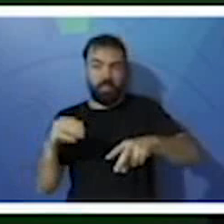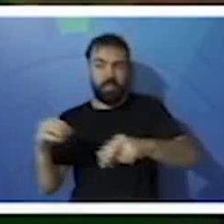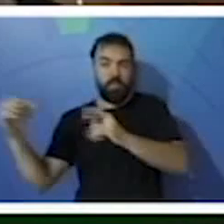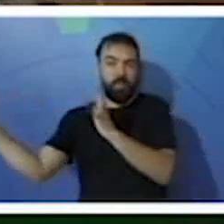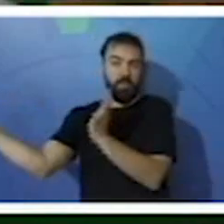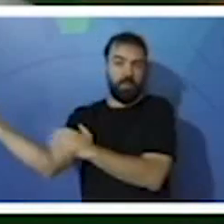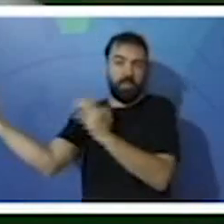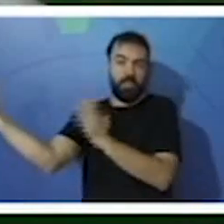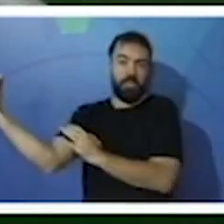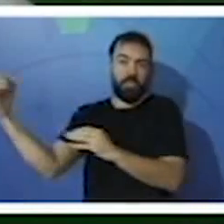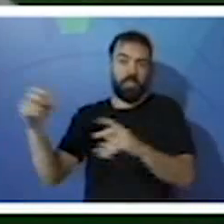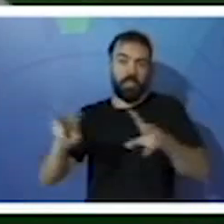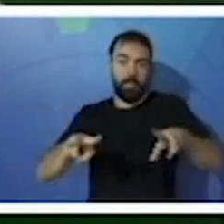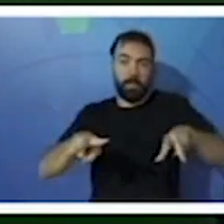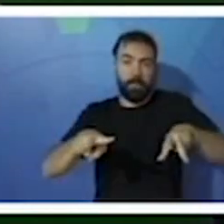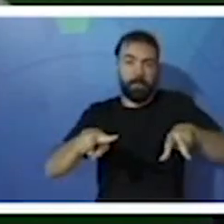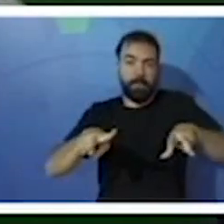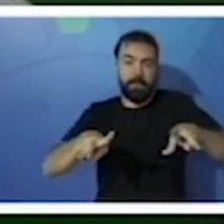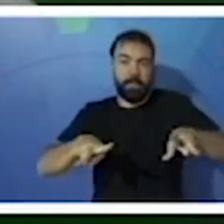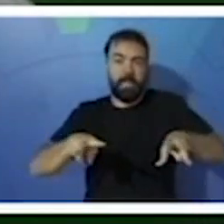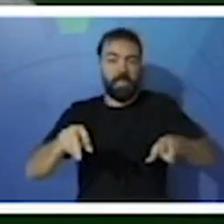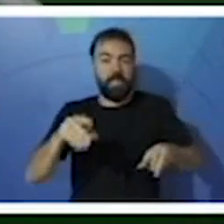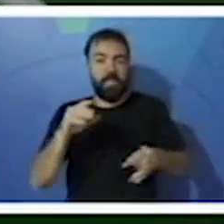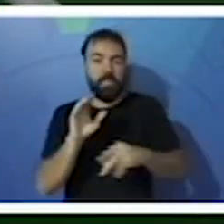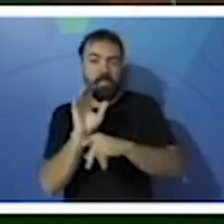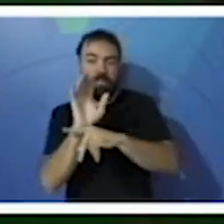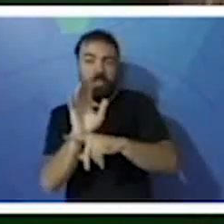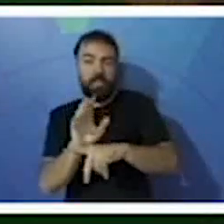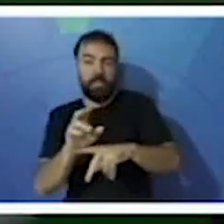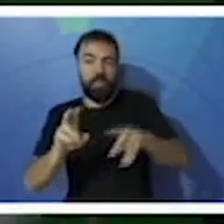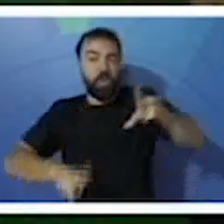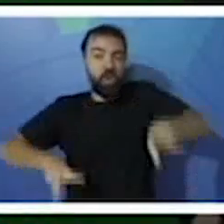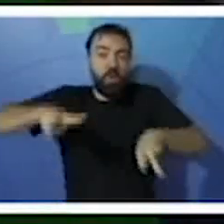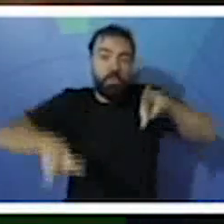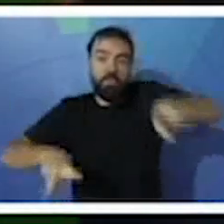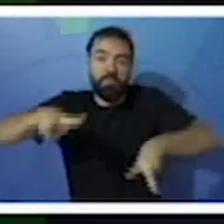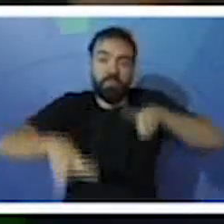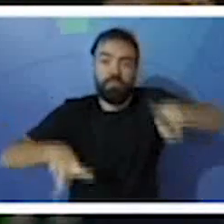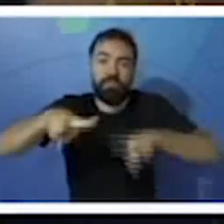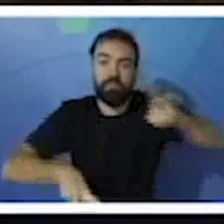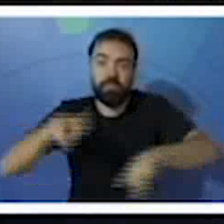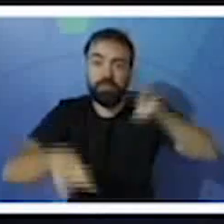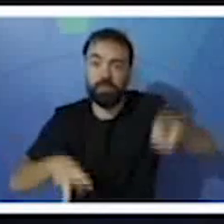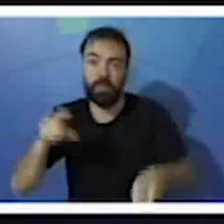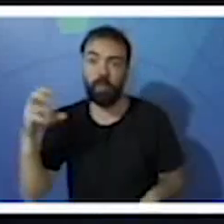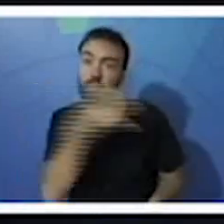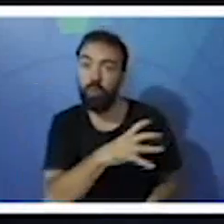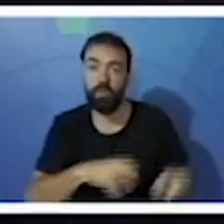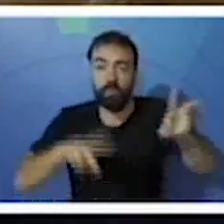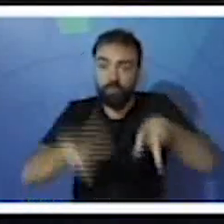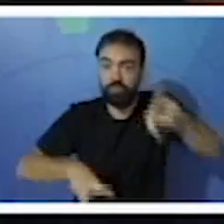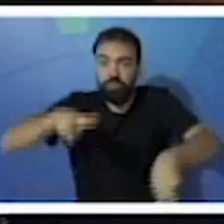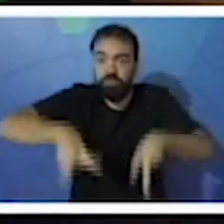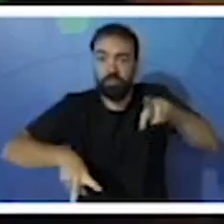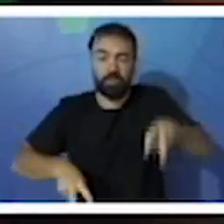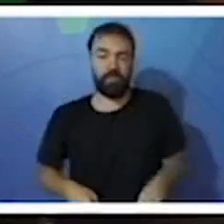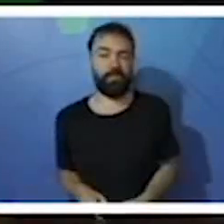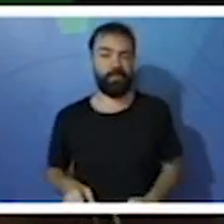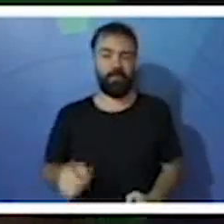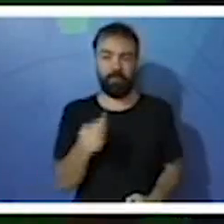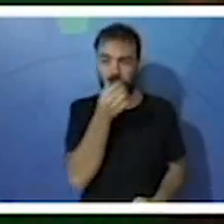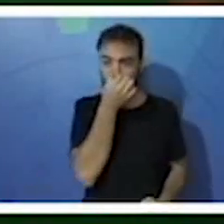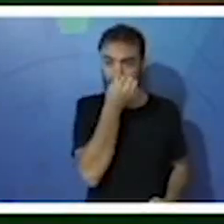fortes? Olha, porque auxilia, né? A andar e a correr. E é uma ave de porte grande também.